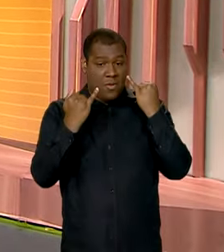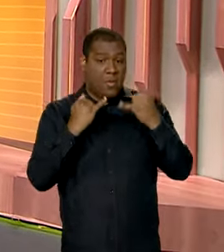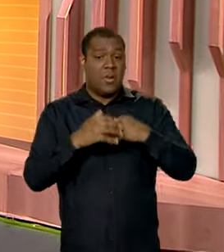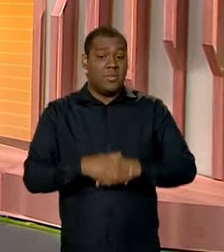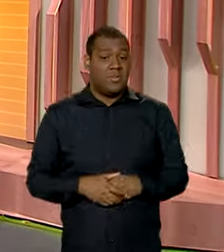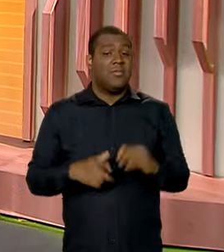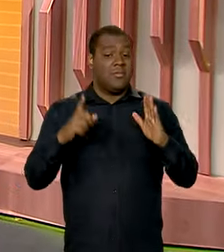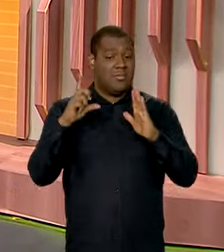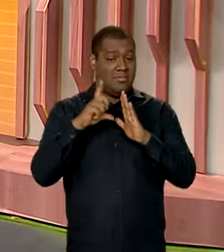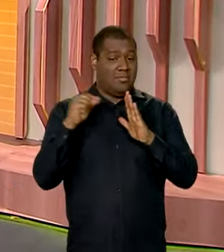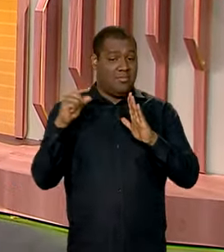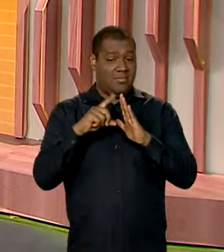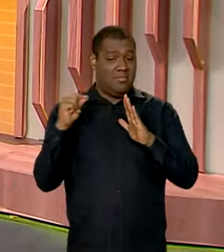direto do Palácio do Planalto.